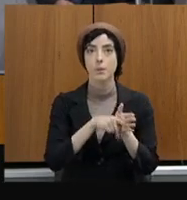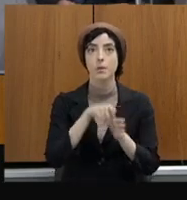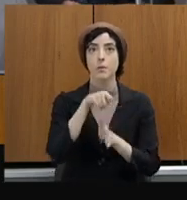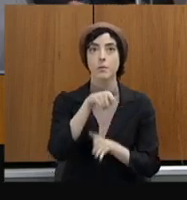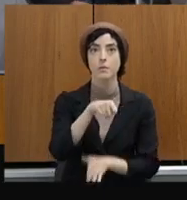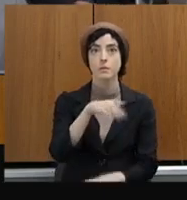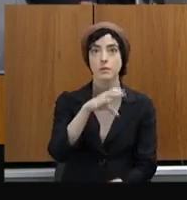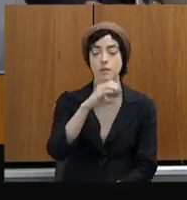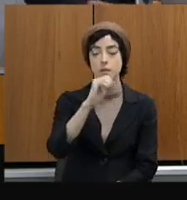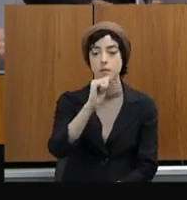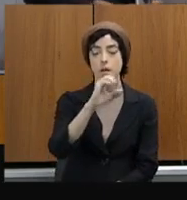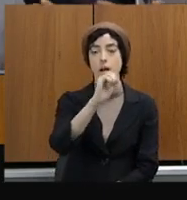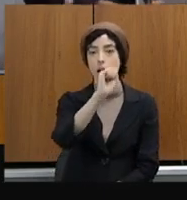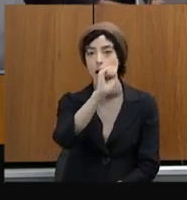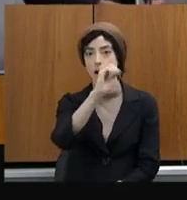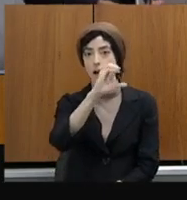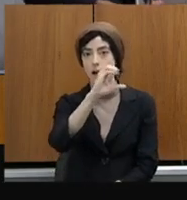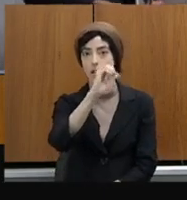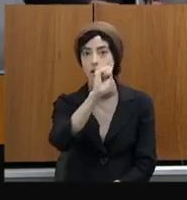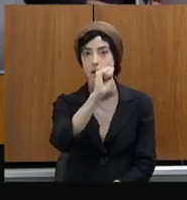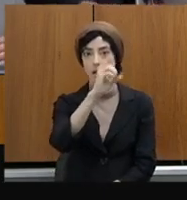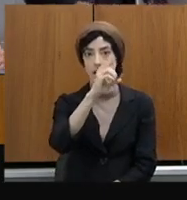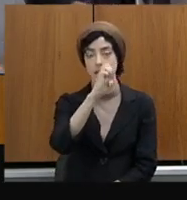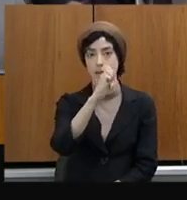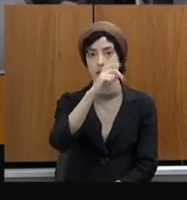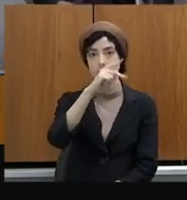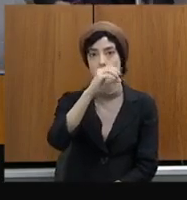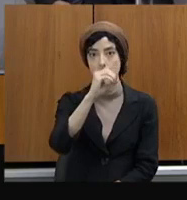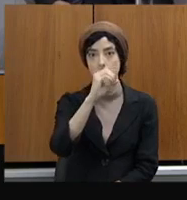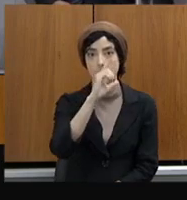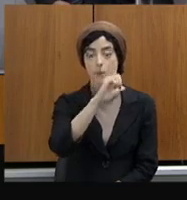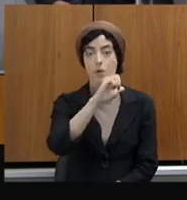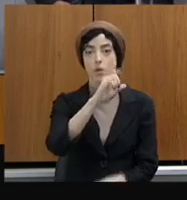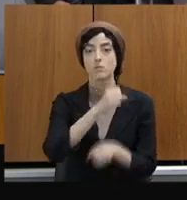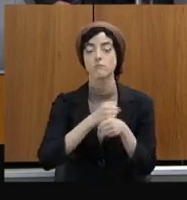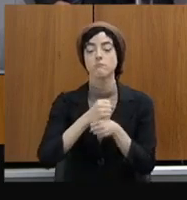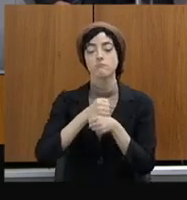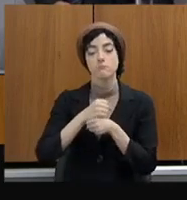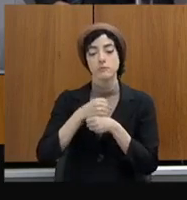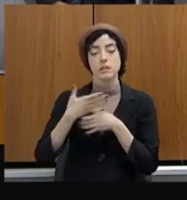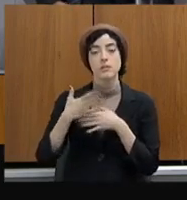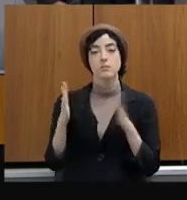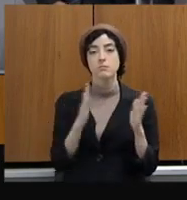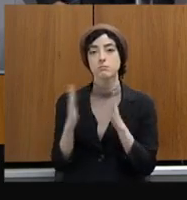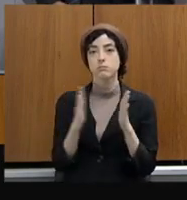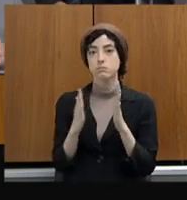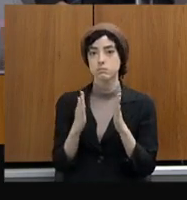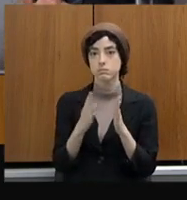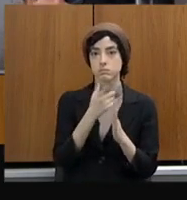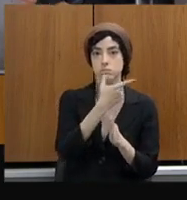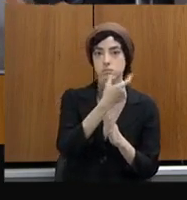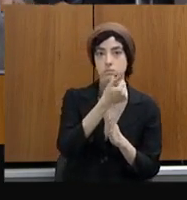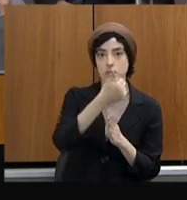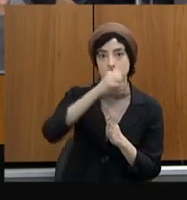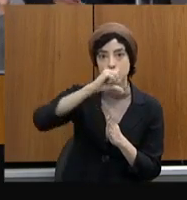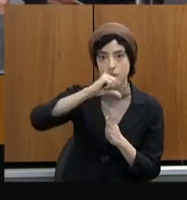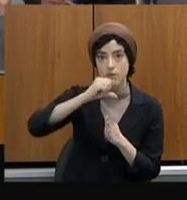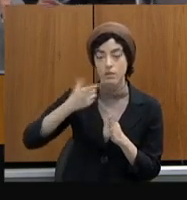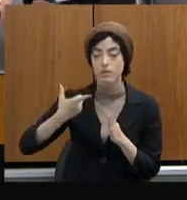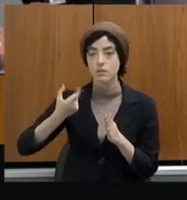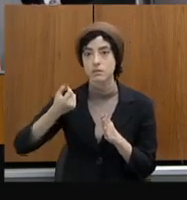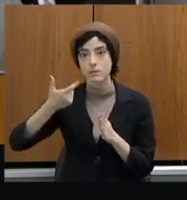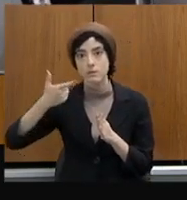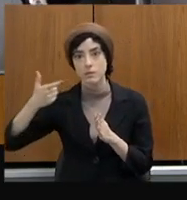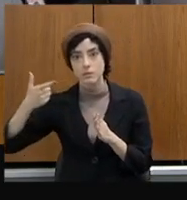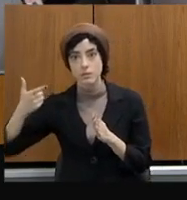entre 2019 e 2022. É perceptível que durante o período da pandemia,